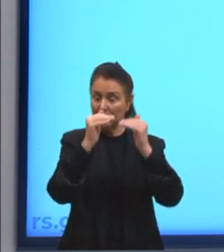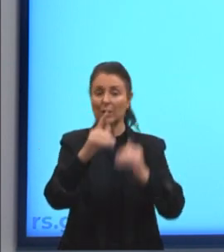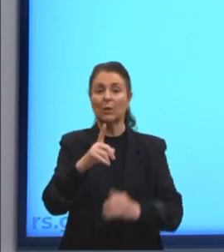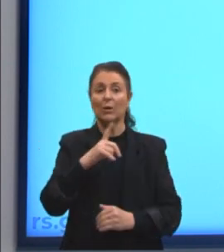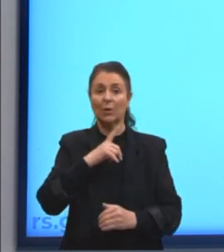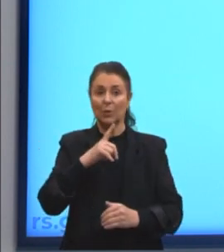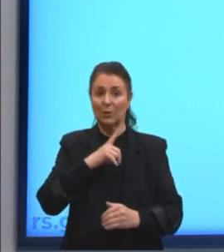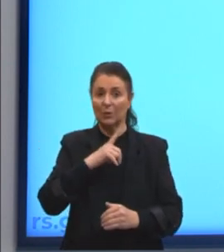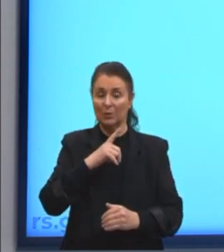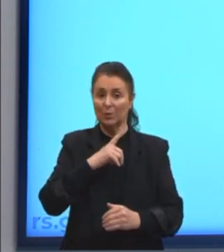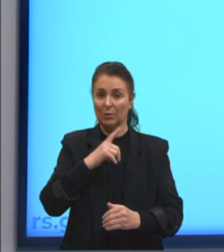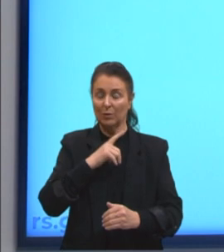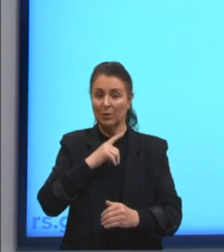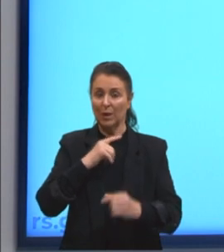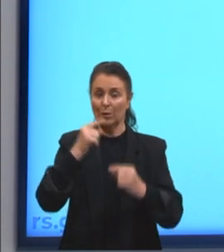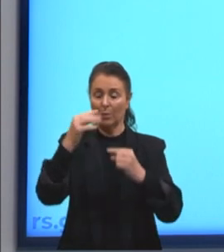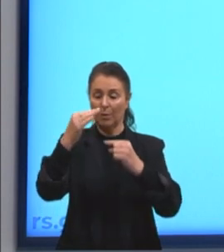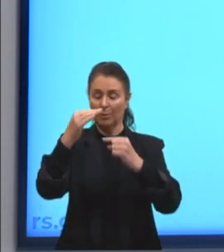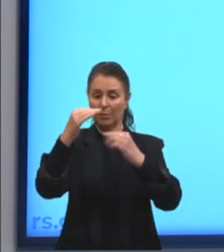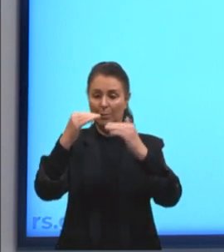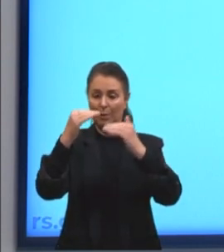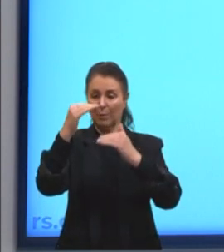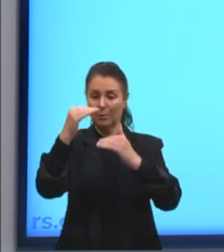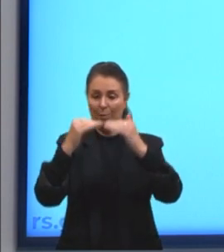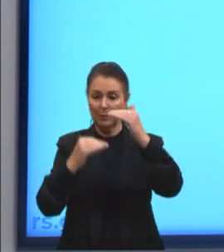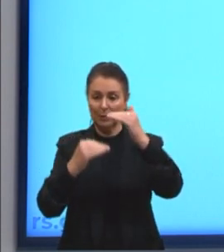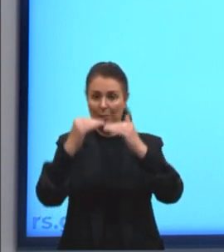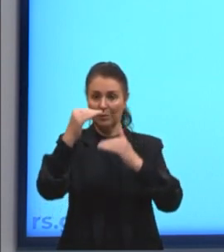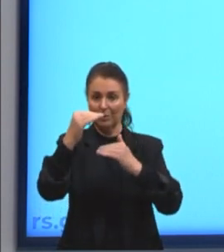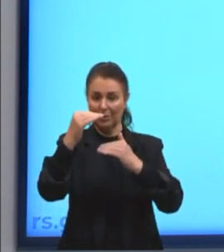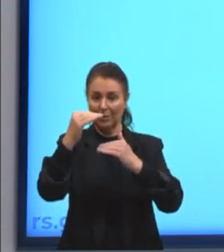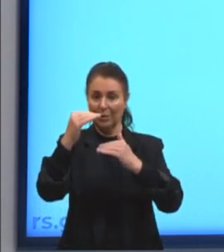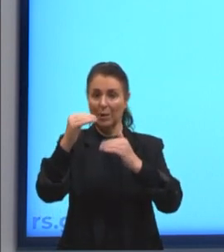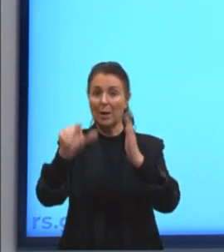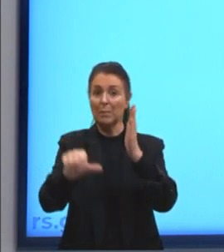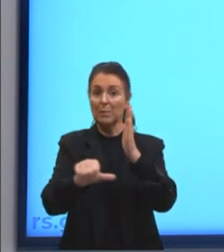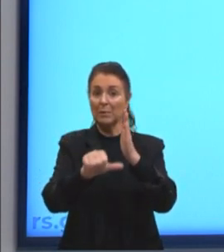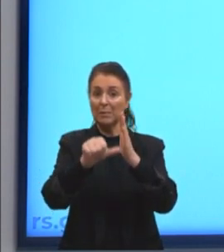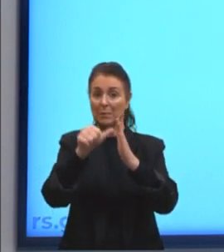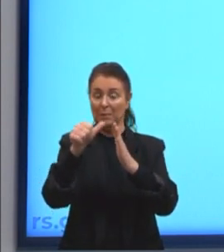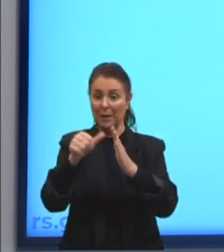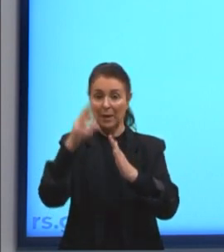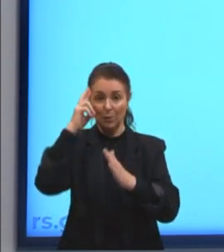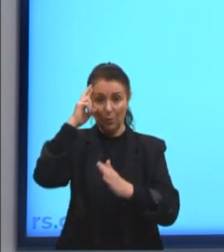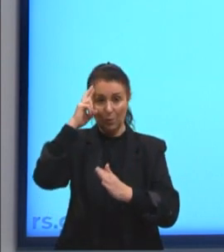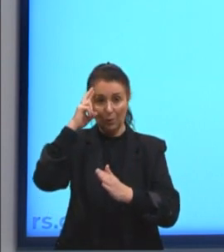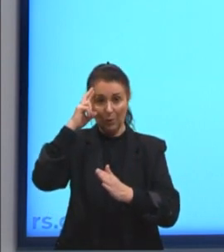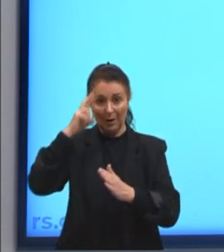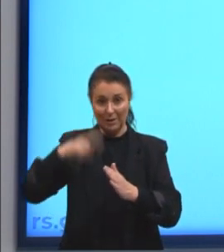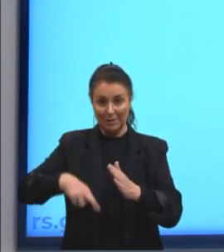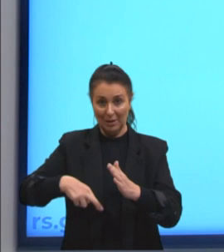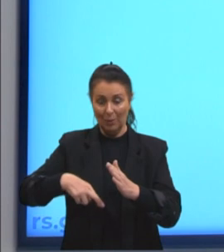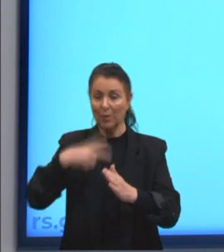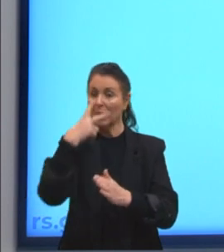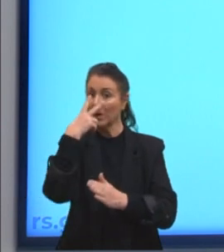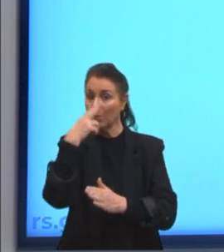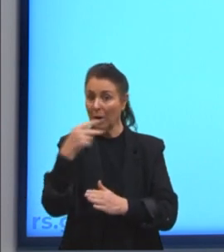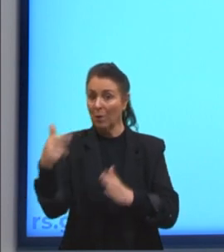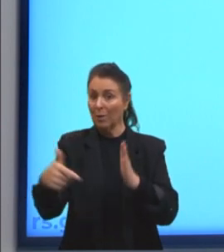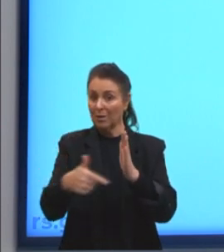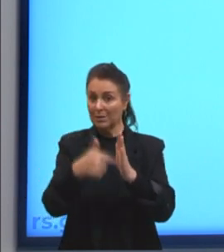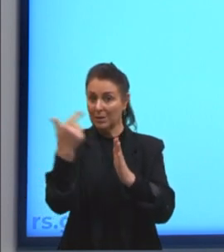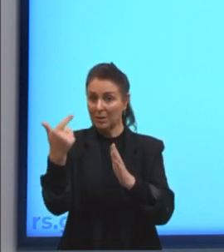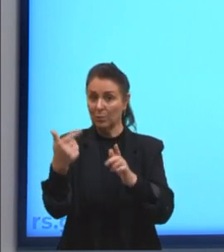temos uma proporção, nós colocamos a primeira razão igual à segunda. Mas é